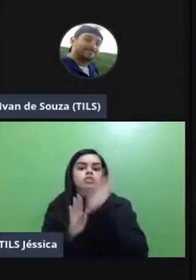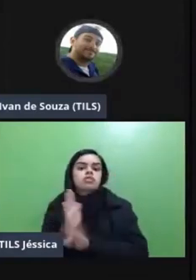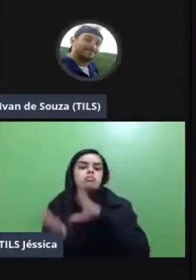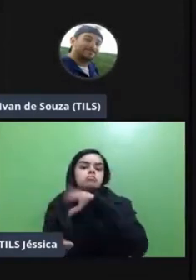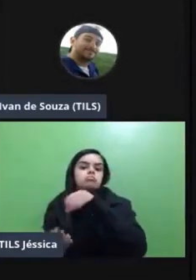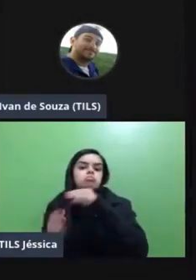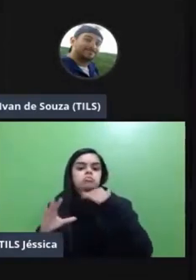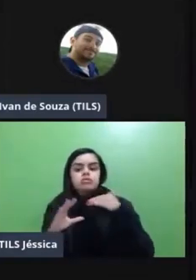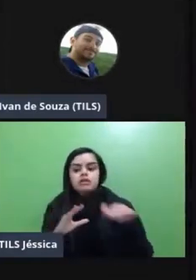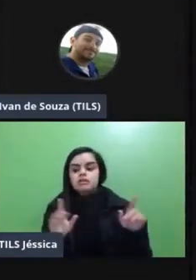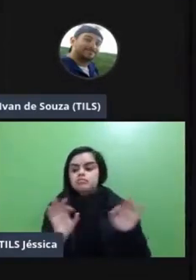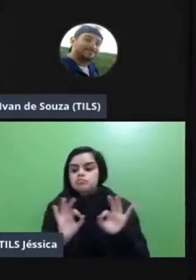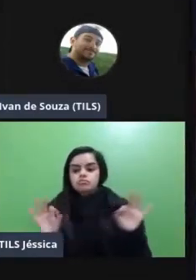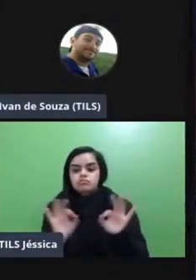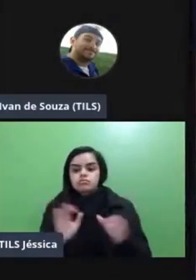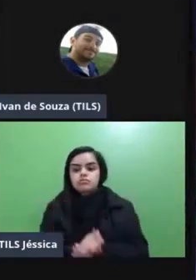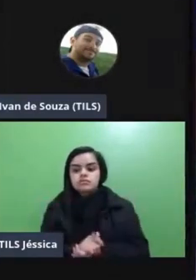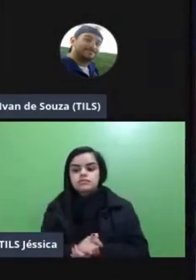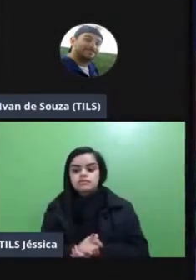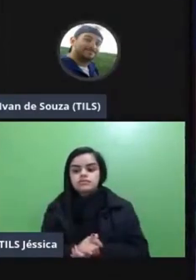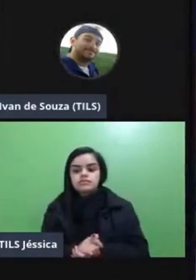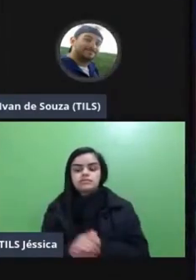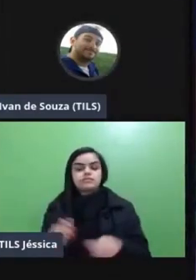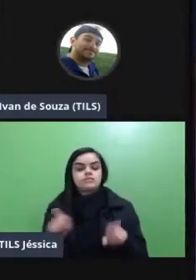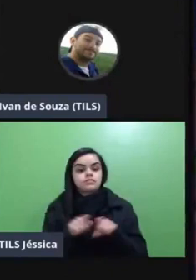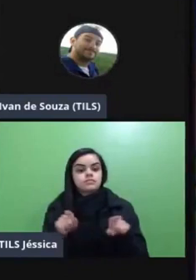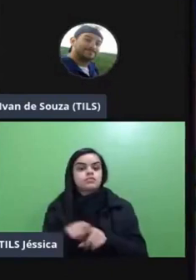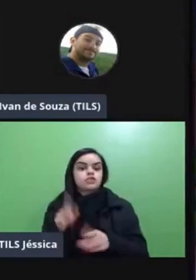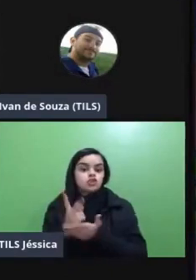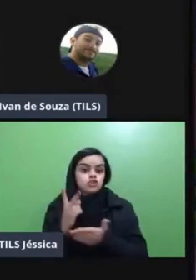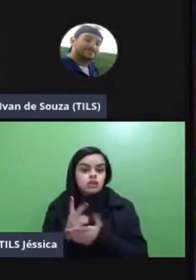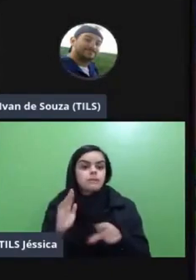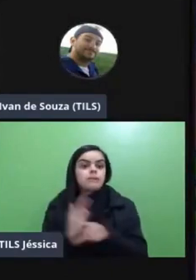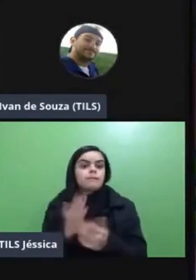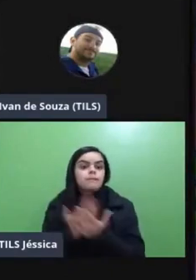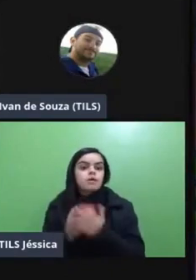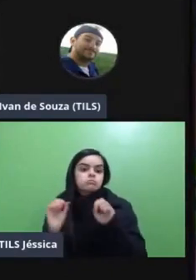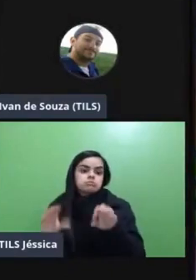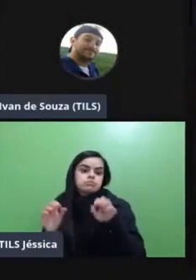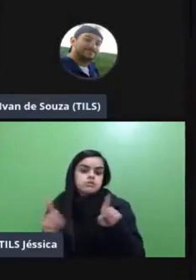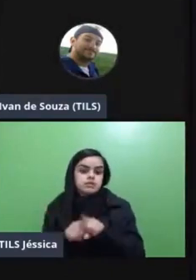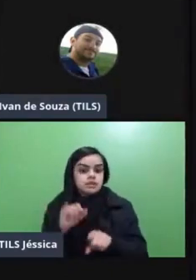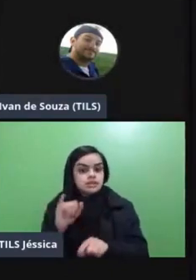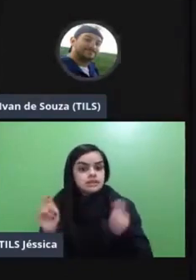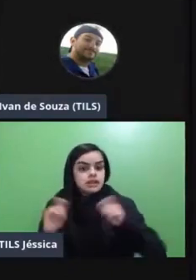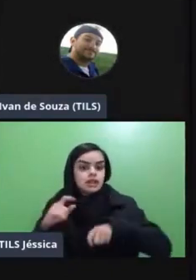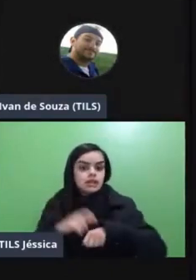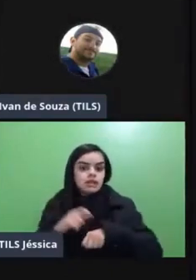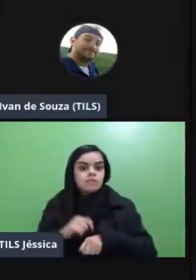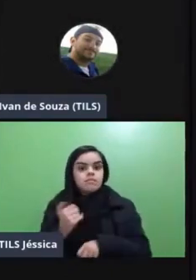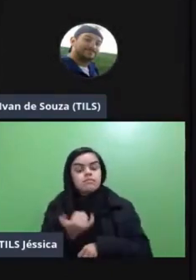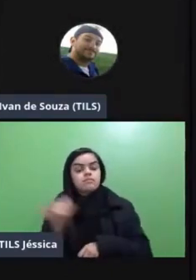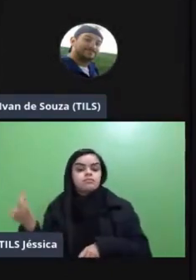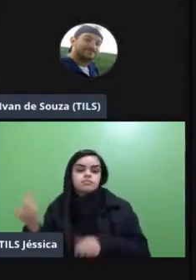agora eles vão ler o texto no xerox e depois vão vir e vão continuar tendo a aula expositiva e depois se der tempo até conta alguns casos sobre